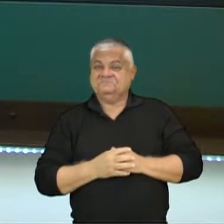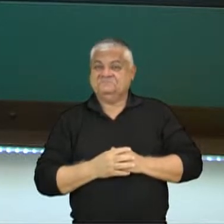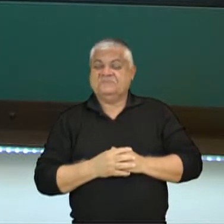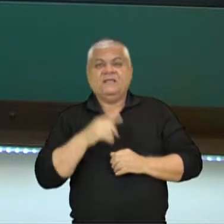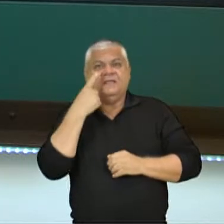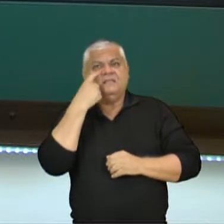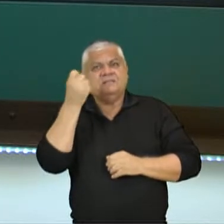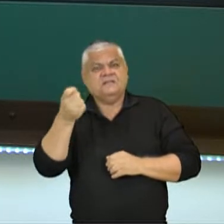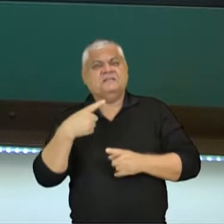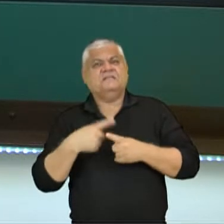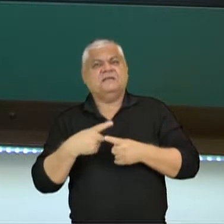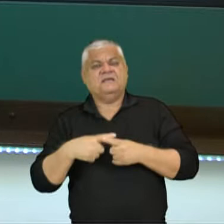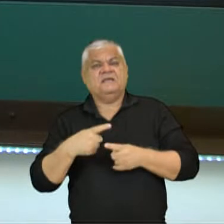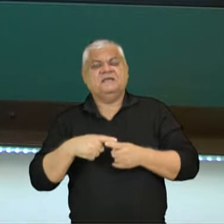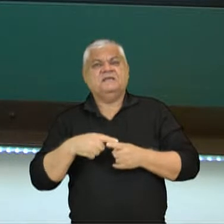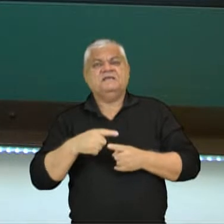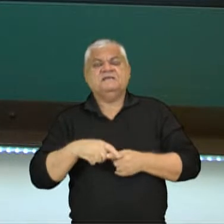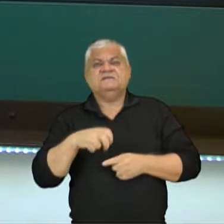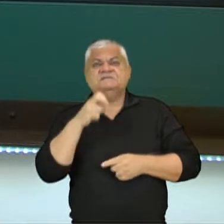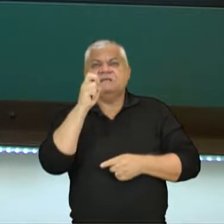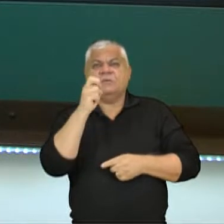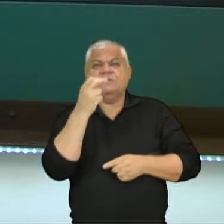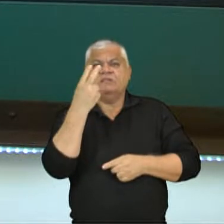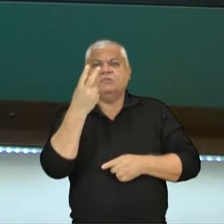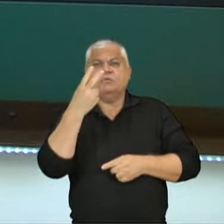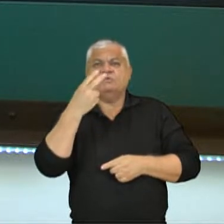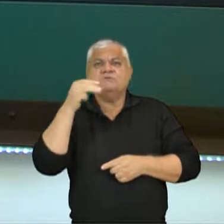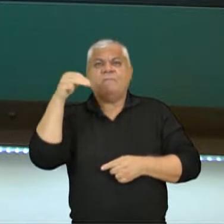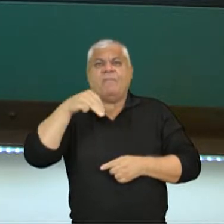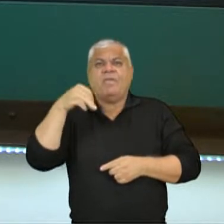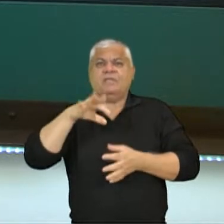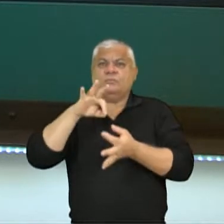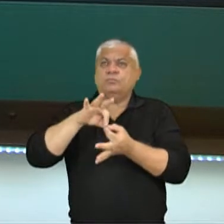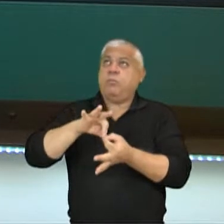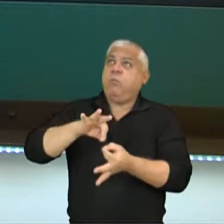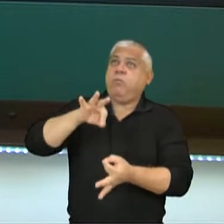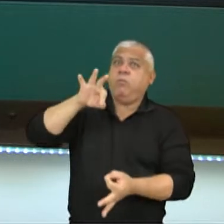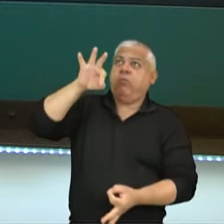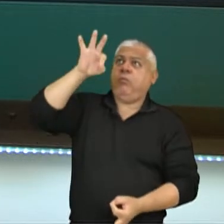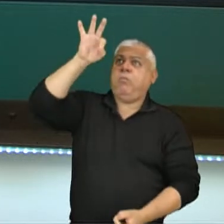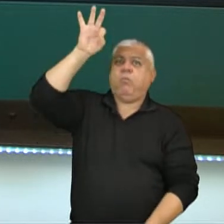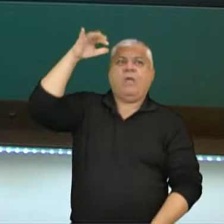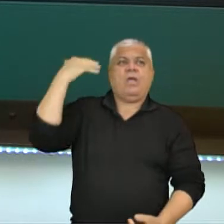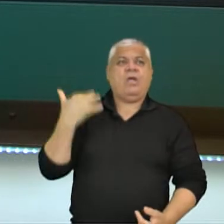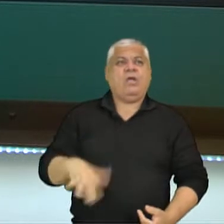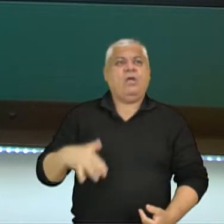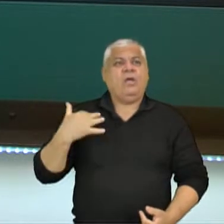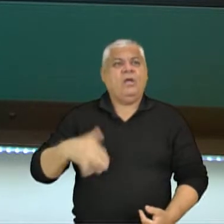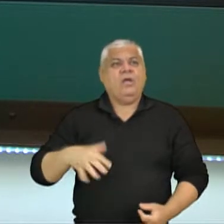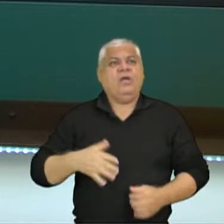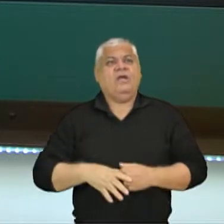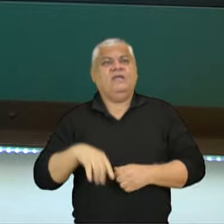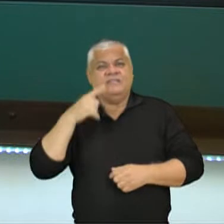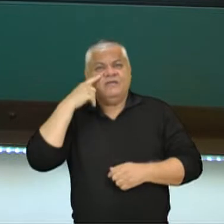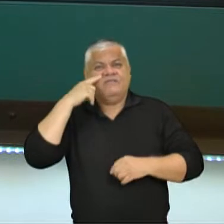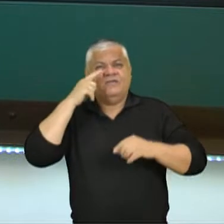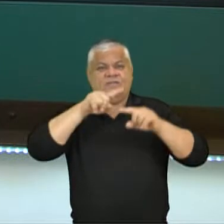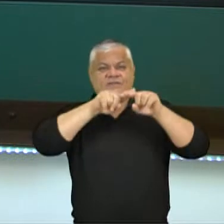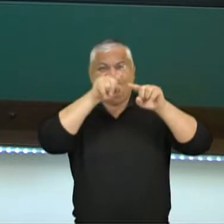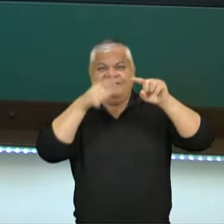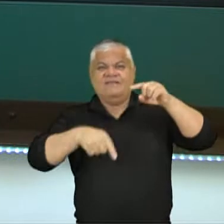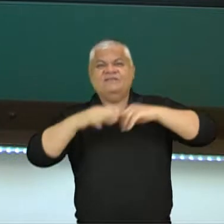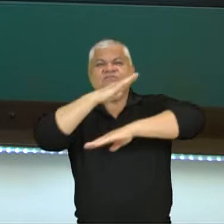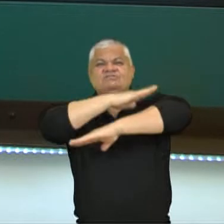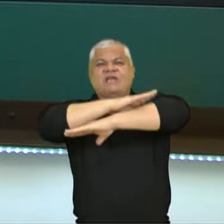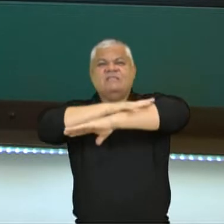uma estrutura de 52 metros. Se você vê, vocês estão enxergando que tem arcos em todas